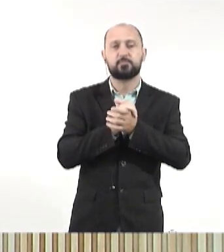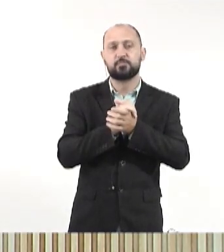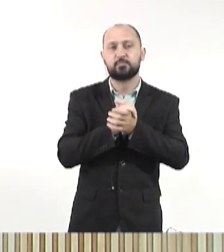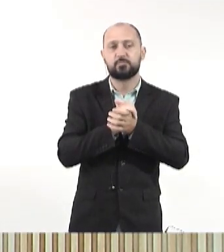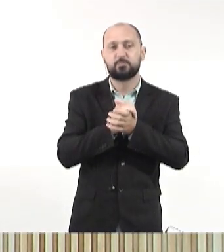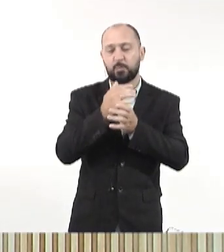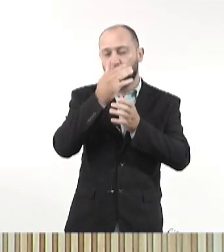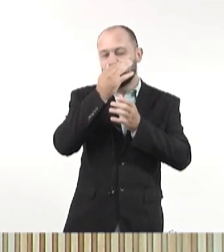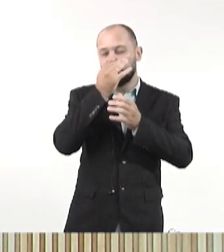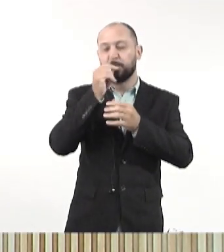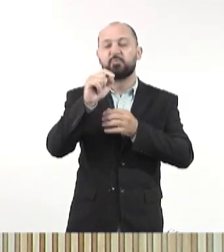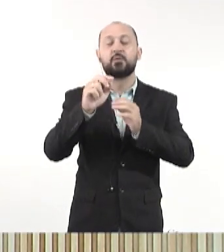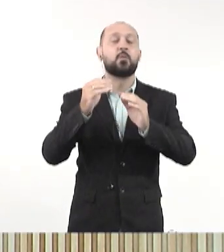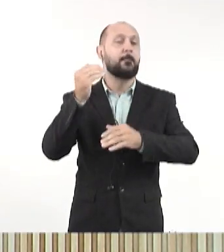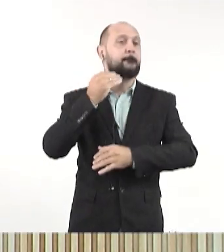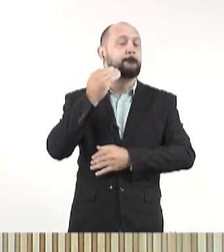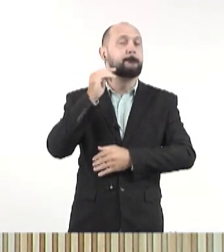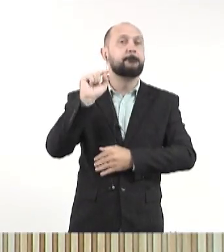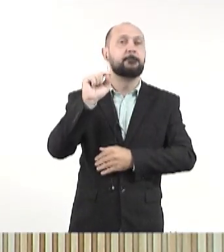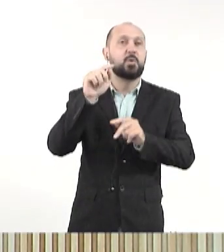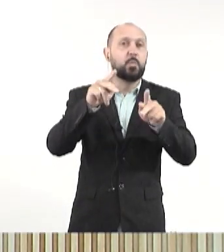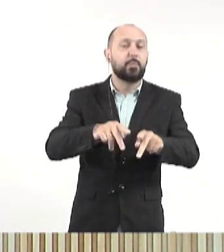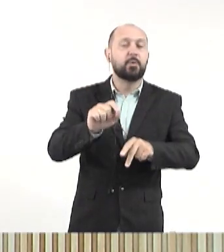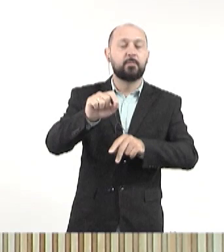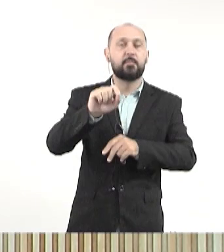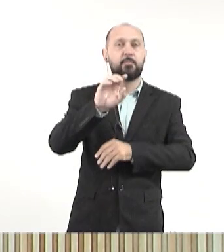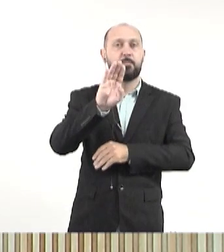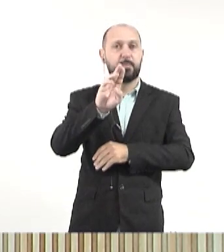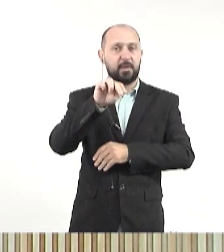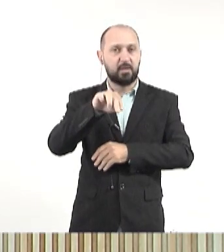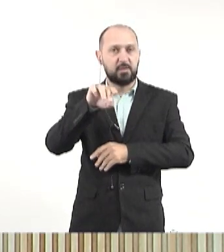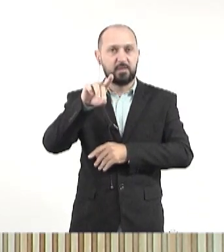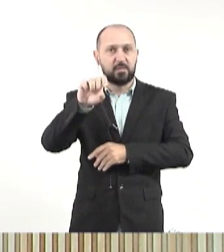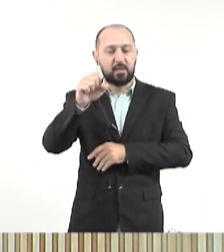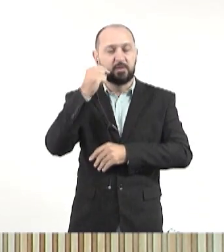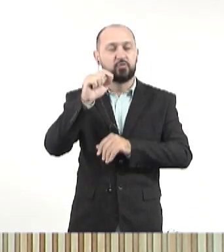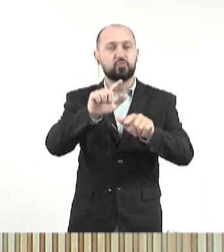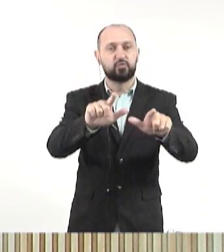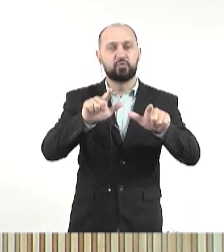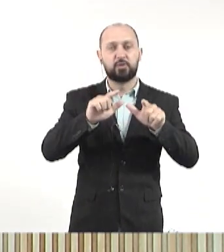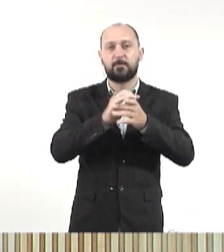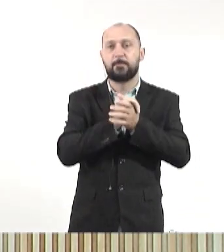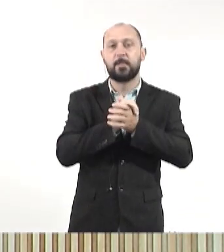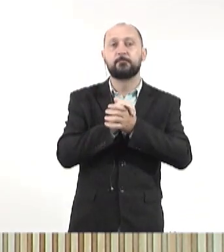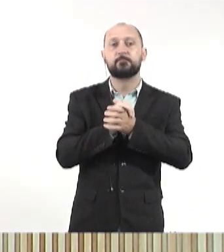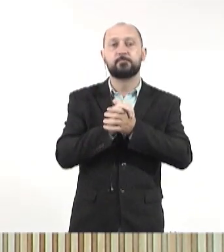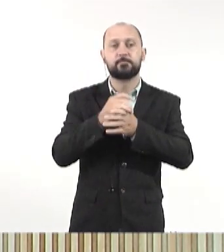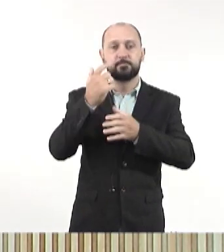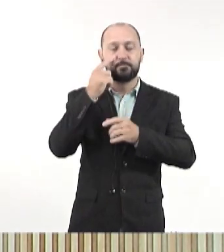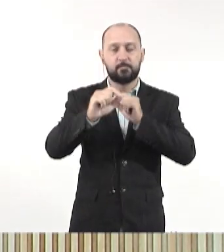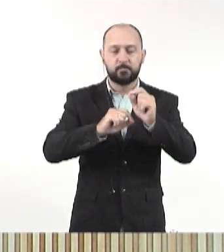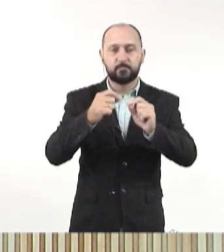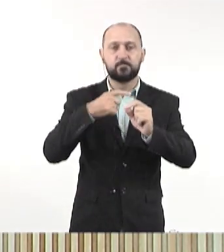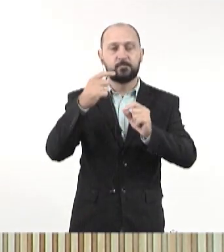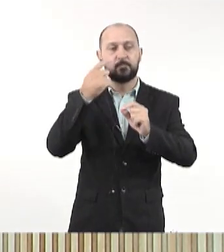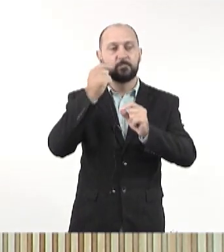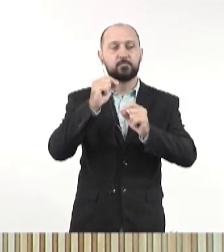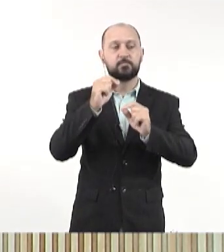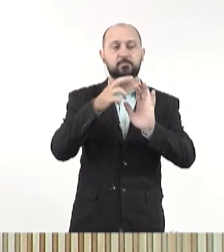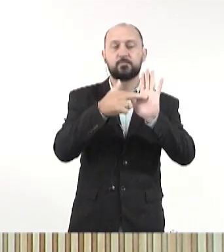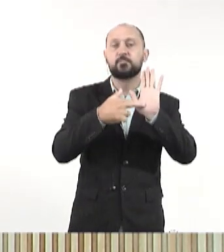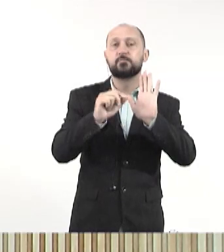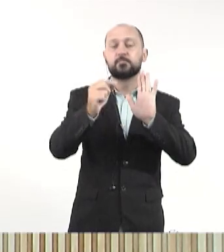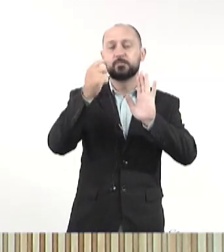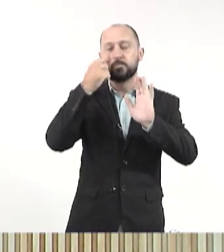contratos também de empréstimos com bancos públicos, como o BNBS, tudo isso precisa desse certificado. Então, o governo quer manter essa